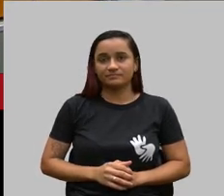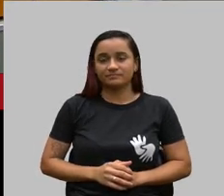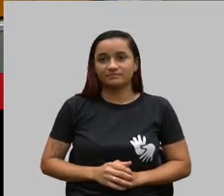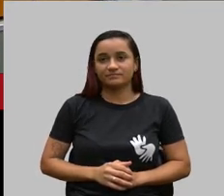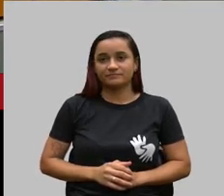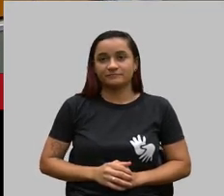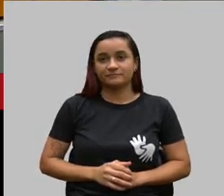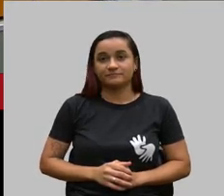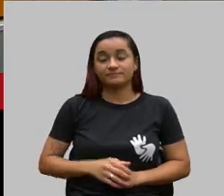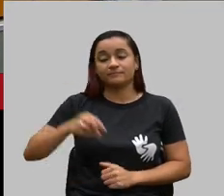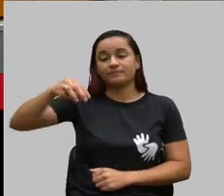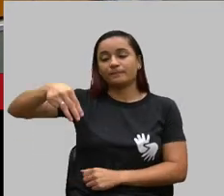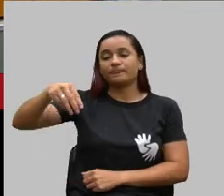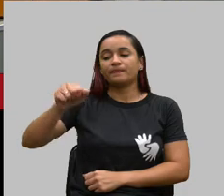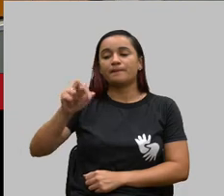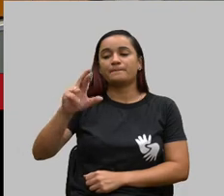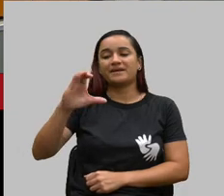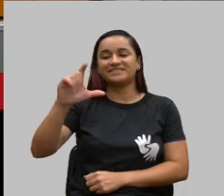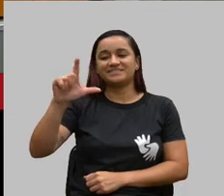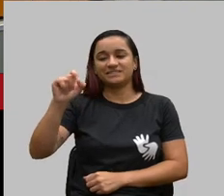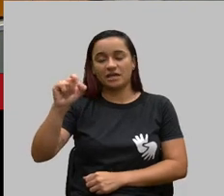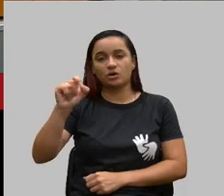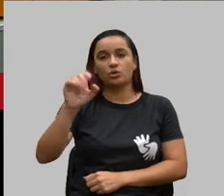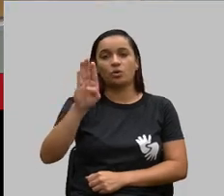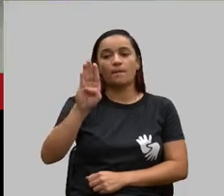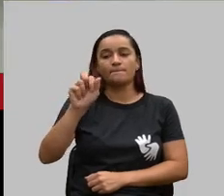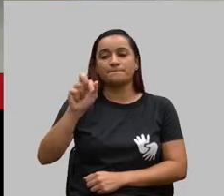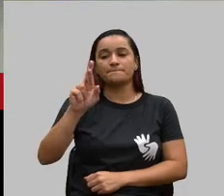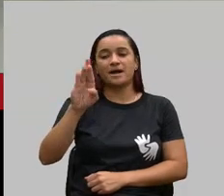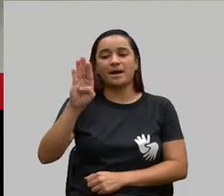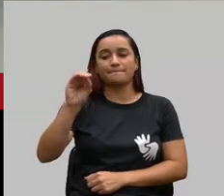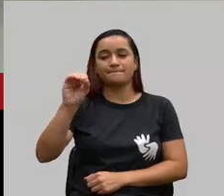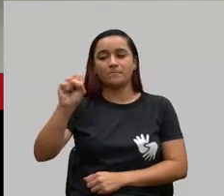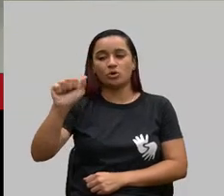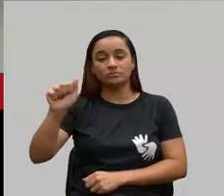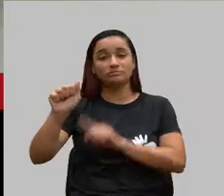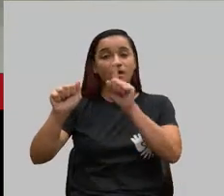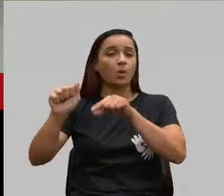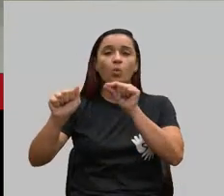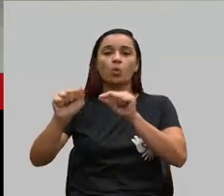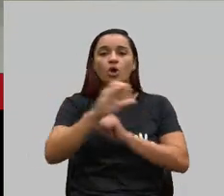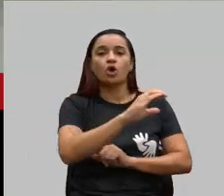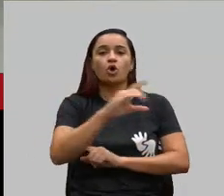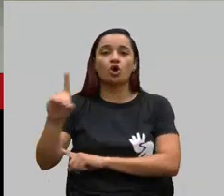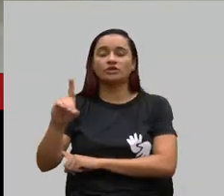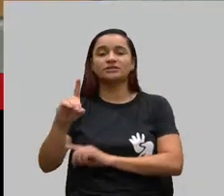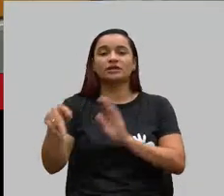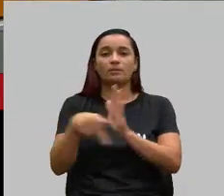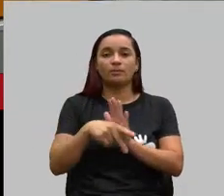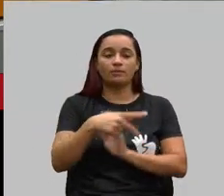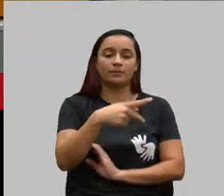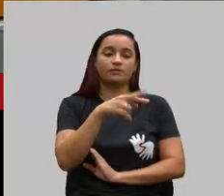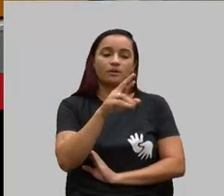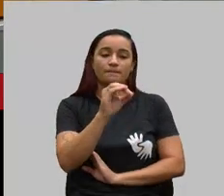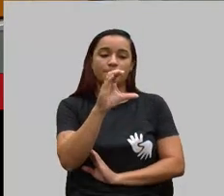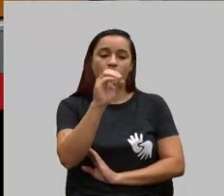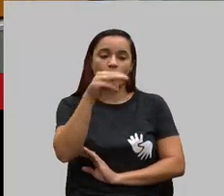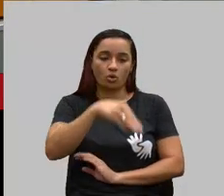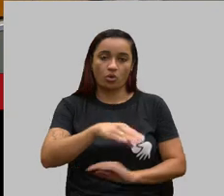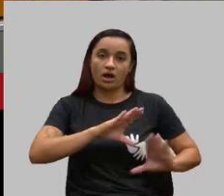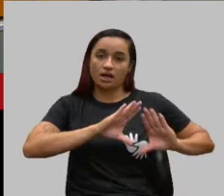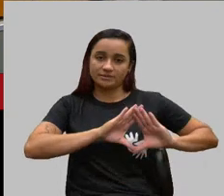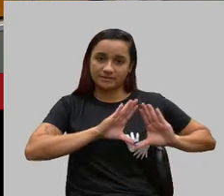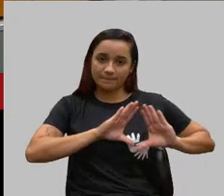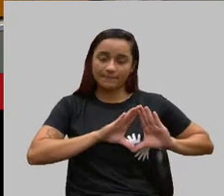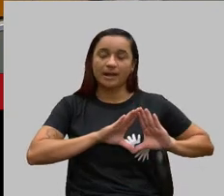Marcelo Rodrigo Barbosa, coordenador-geral do PROCON, Assembleia Espaço